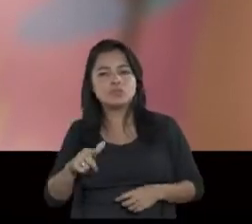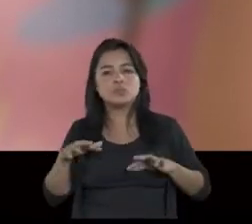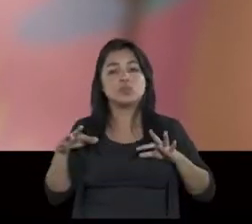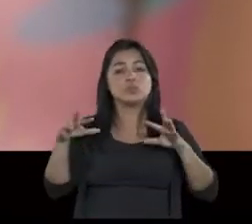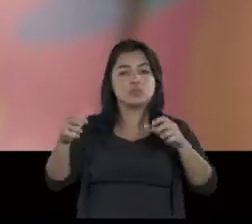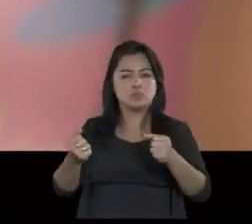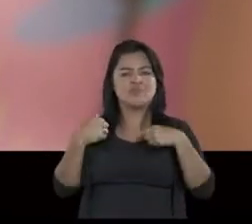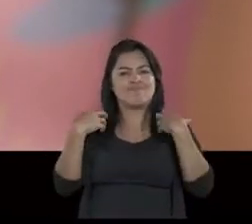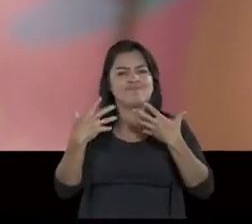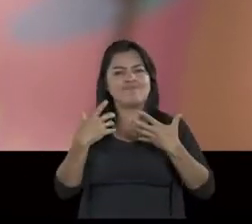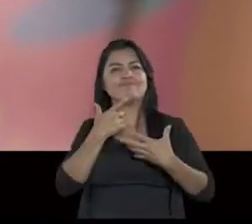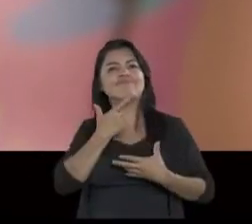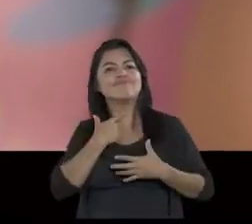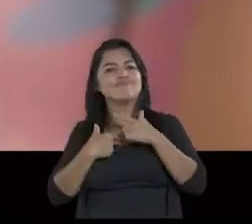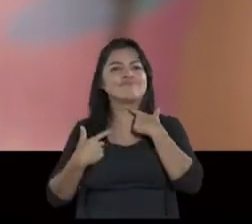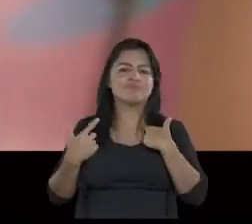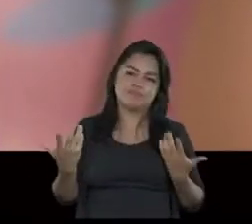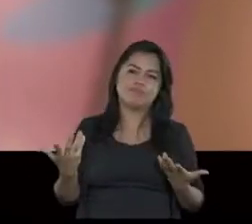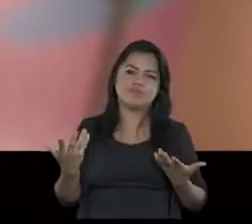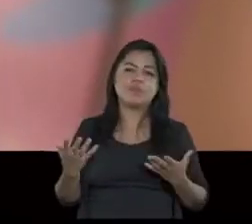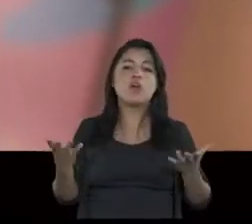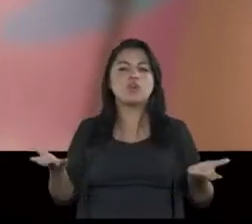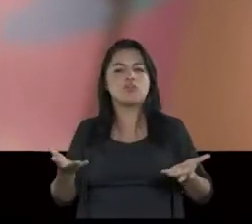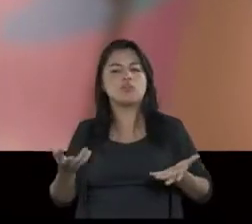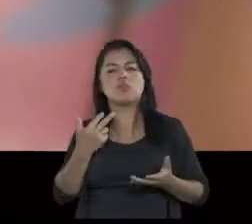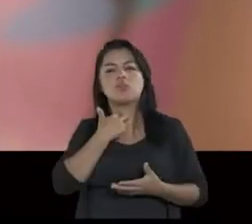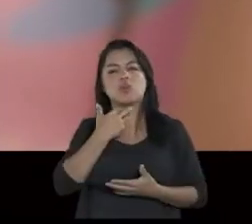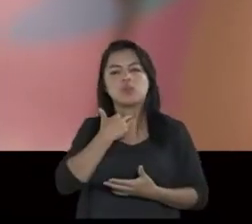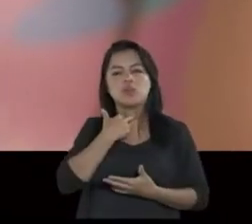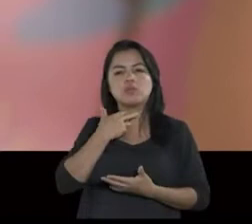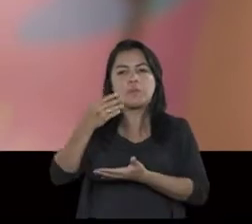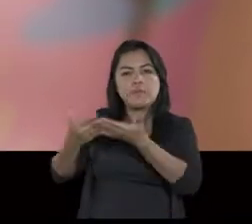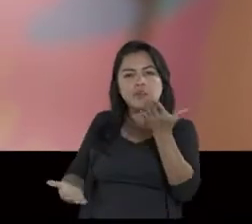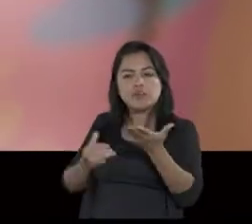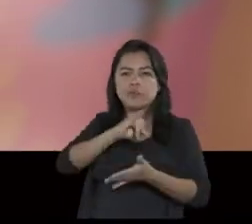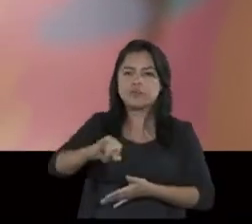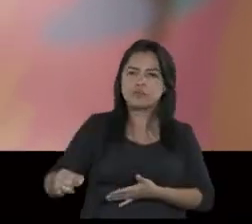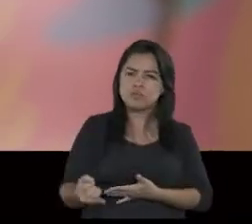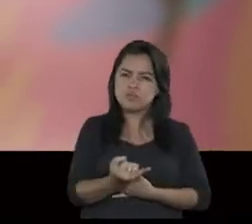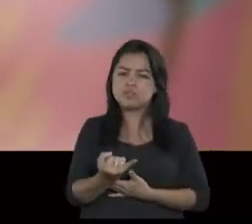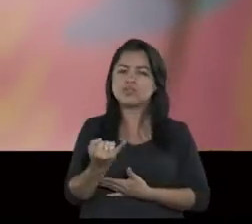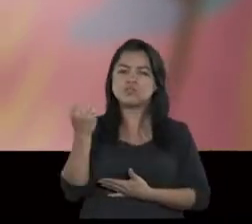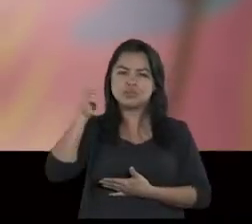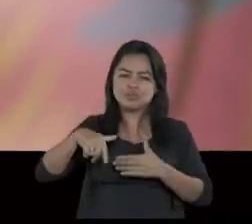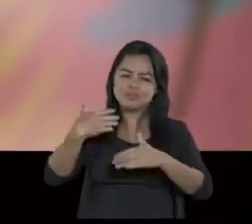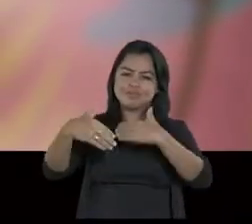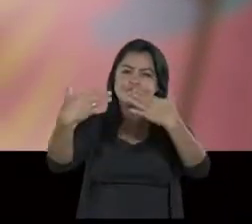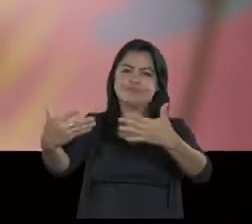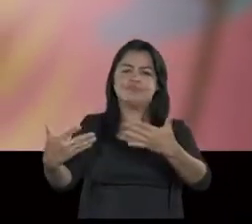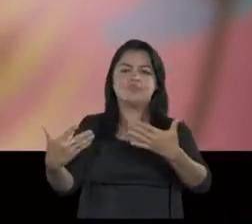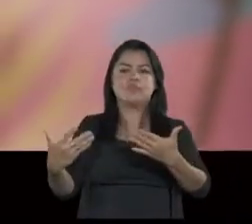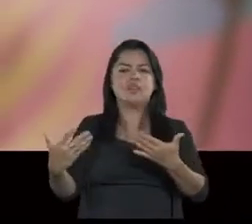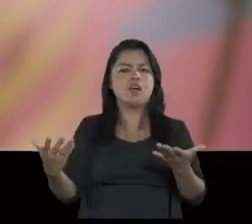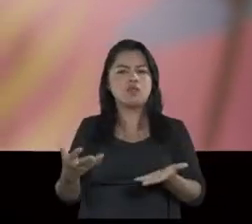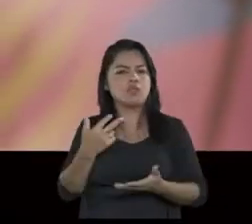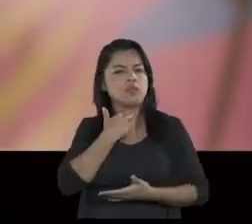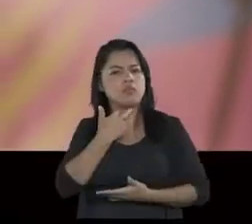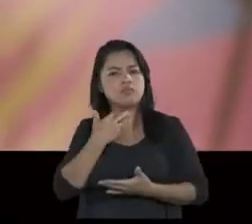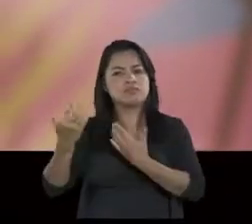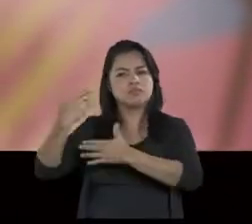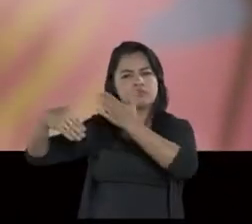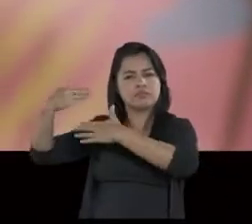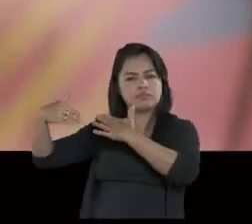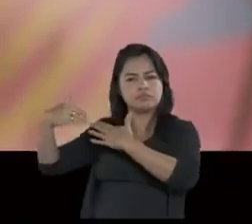tudo o que eu pretendia fazer. Mas agora nós não podemos perder a oportunidade de avançar muito mais. Não é hora de voltar